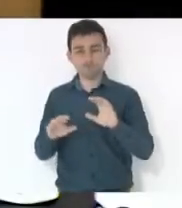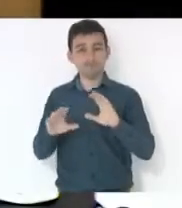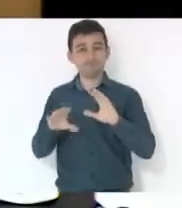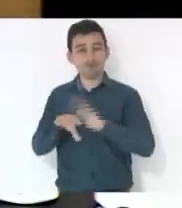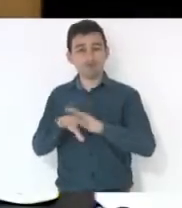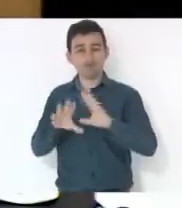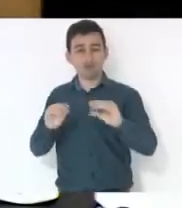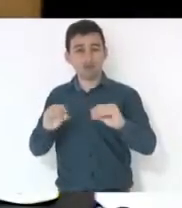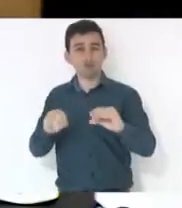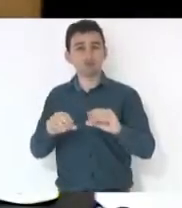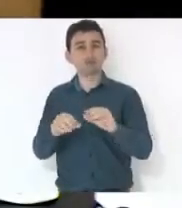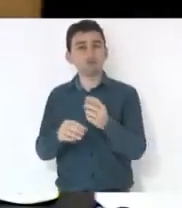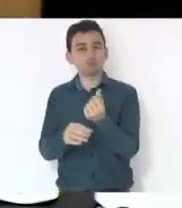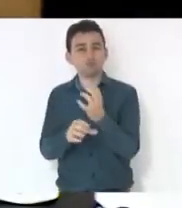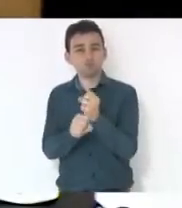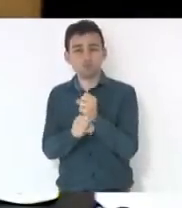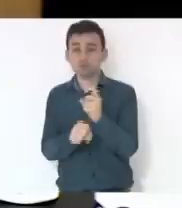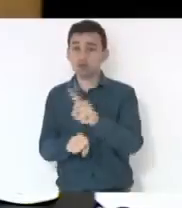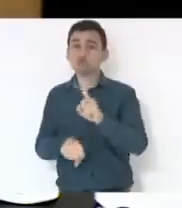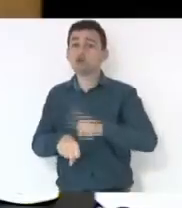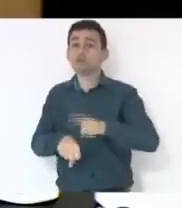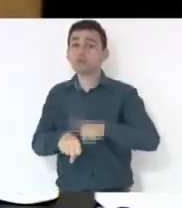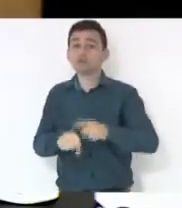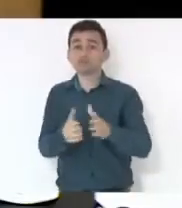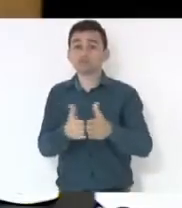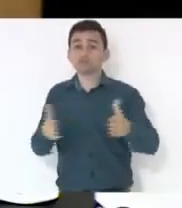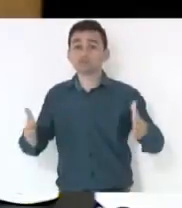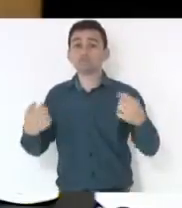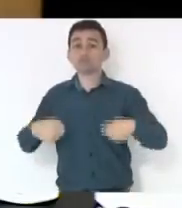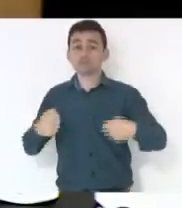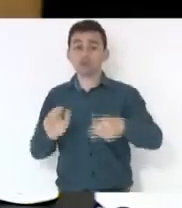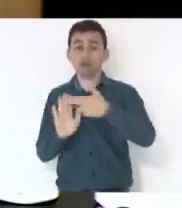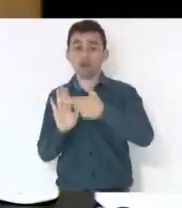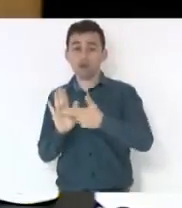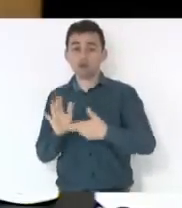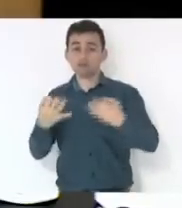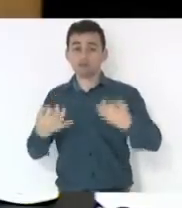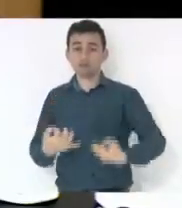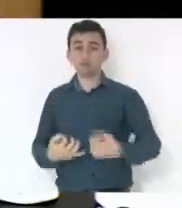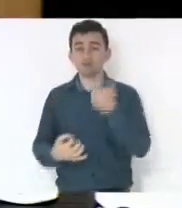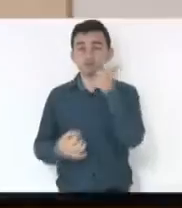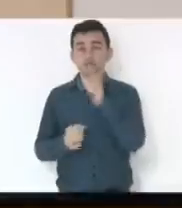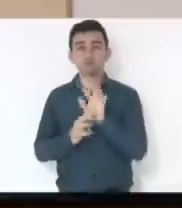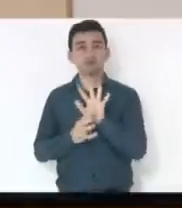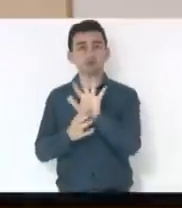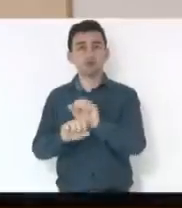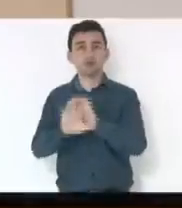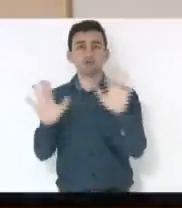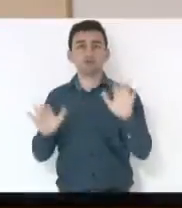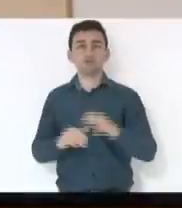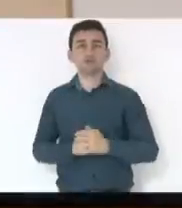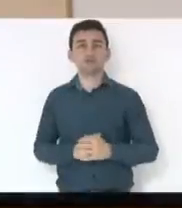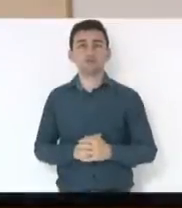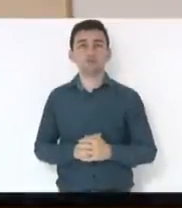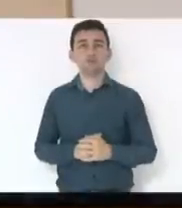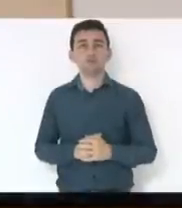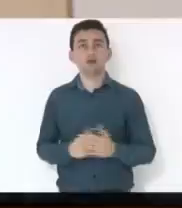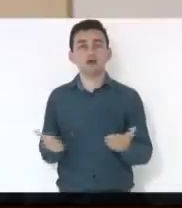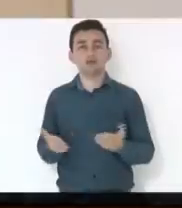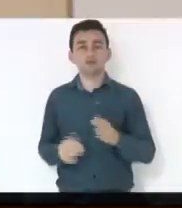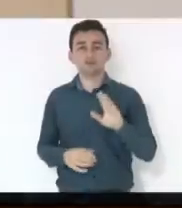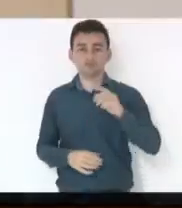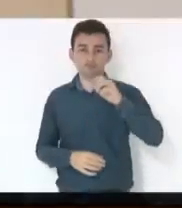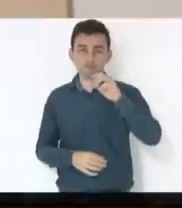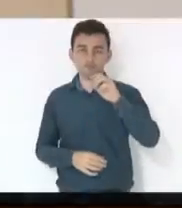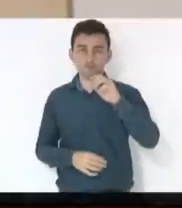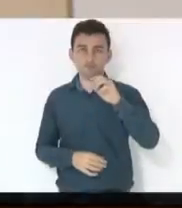e estabelecendo normas para ficar melhor na questão da prestação de contas. Muito obrigado, senhor presidente. Com a palavra o deputado Valdir